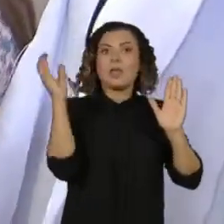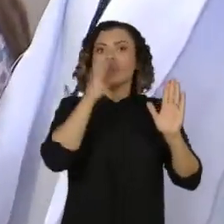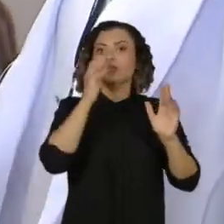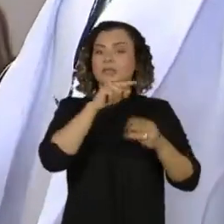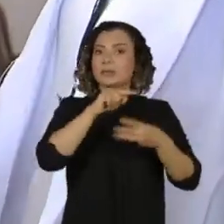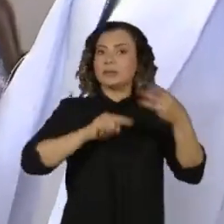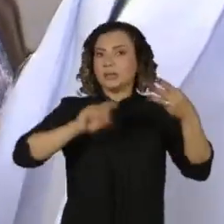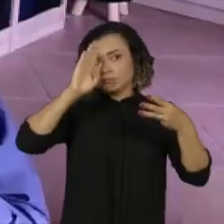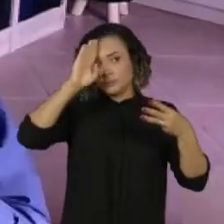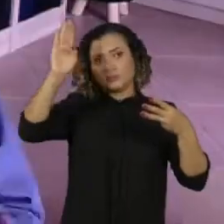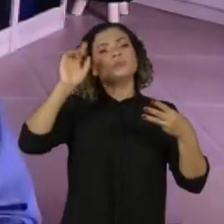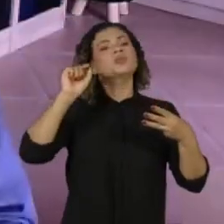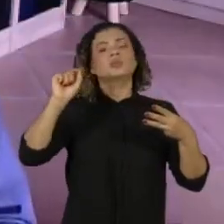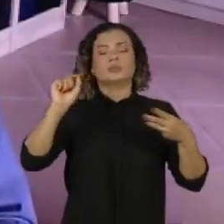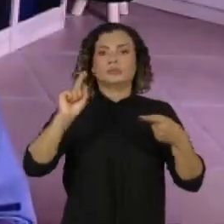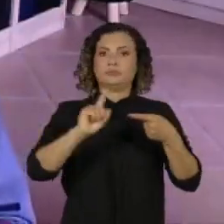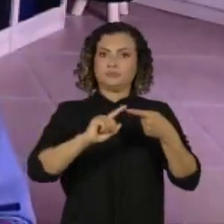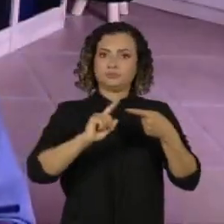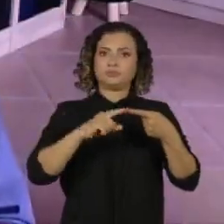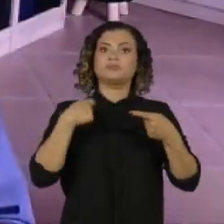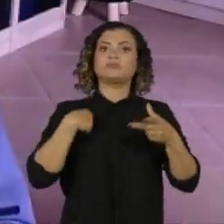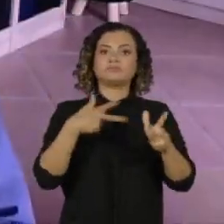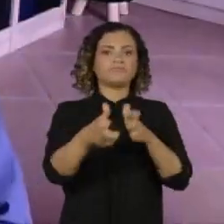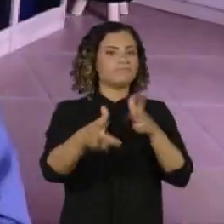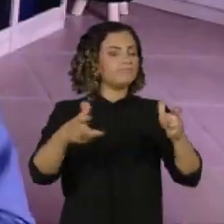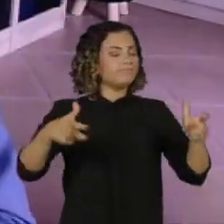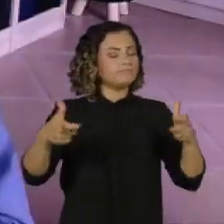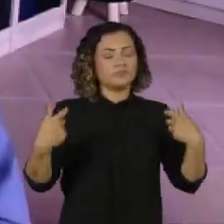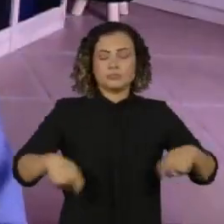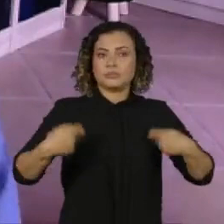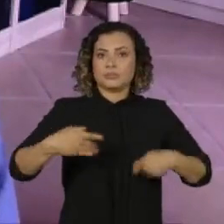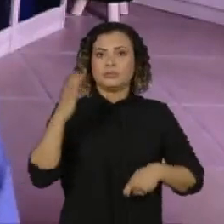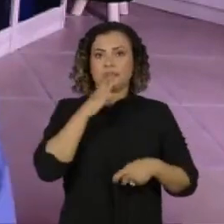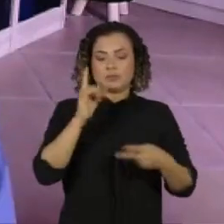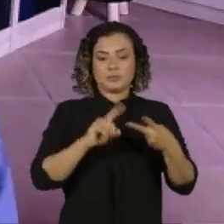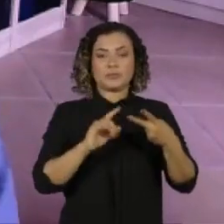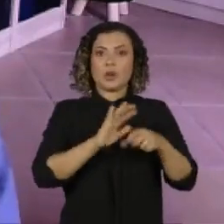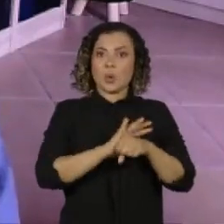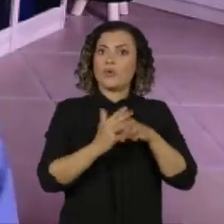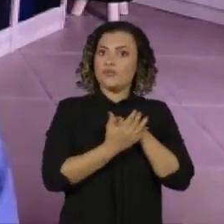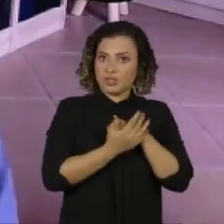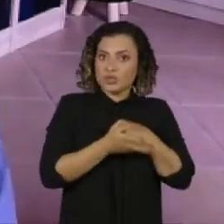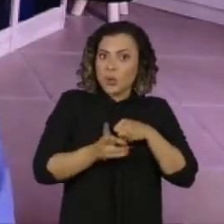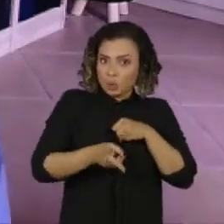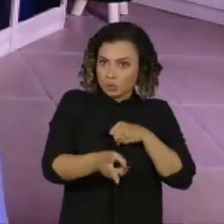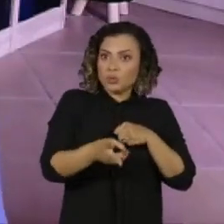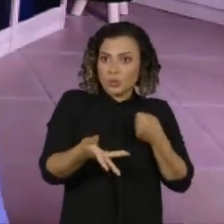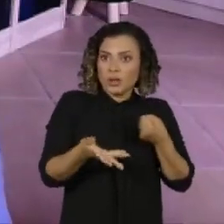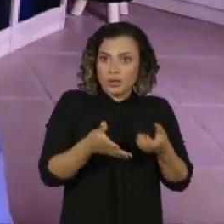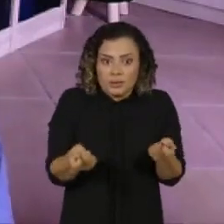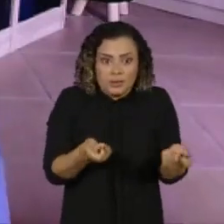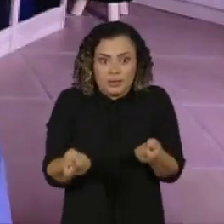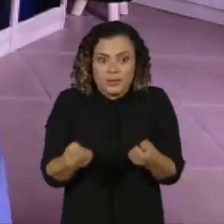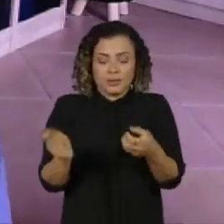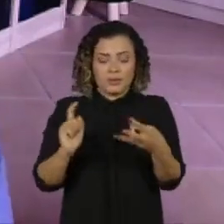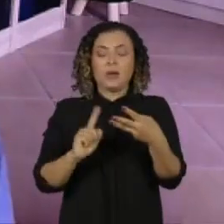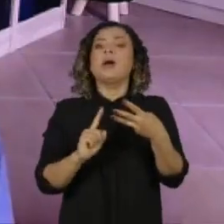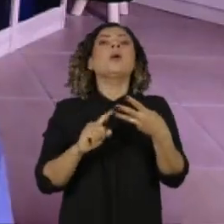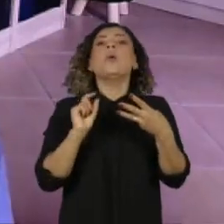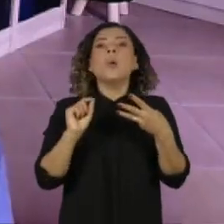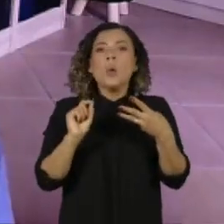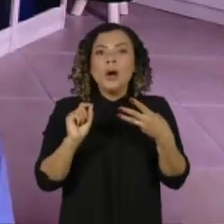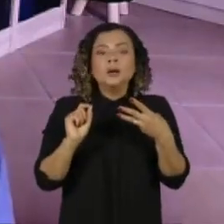três pontos ganham destaque. Ampliar a cobertura vacinal, enfrentar a Covid, que está aí e continua. E, em terceiro lugar,